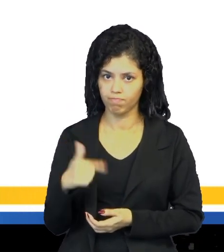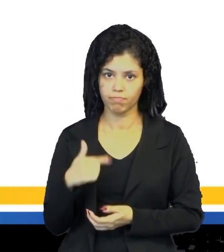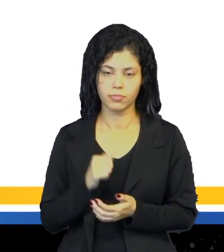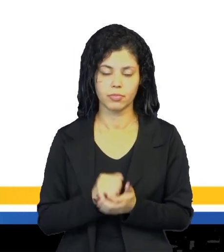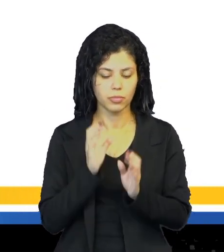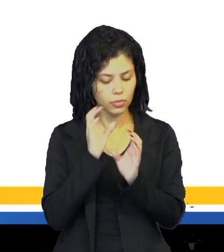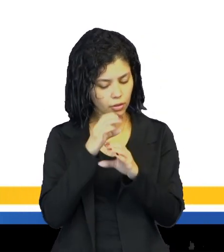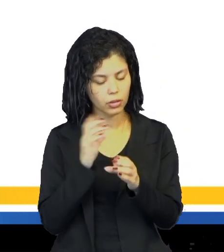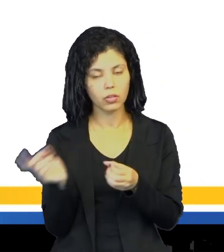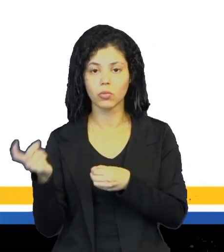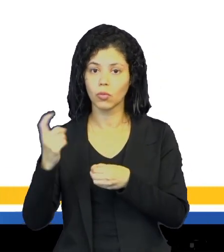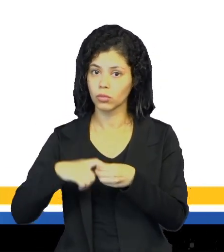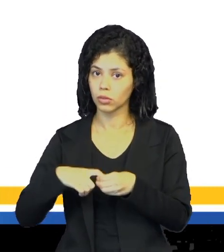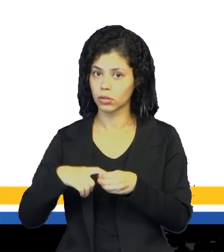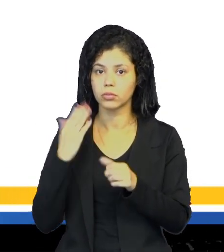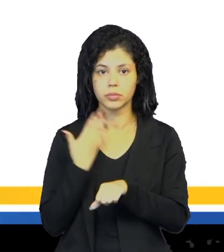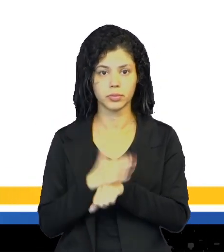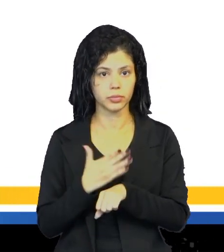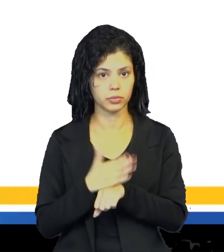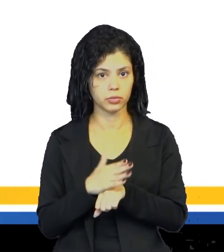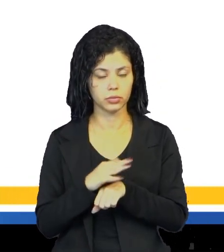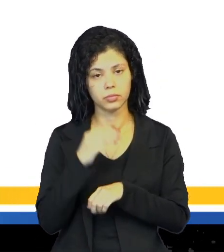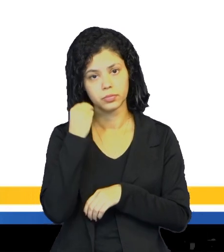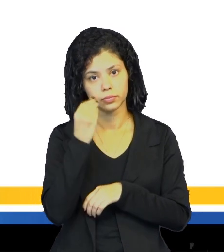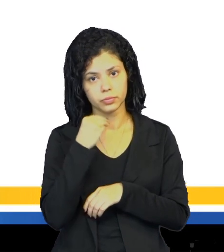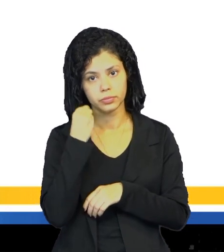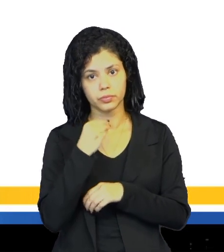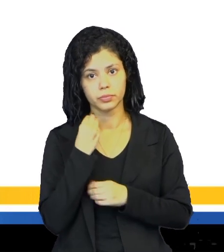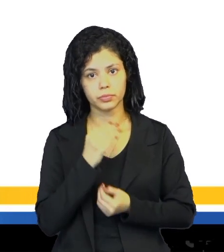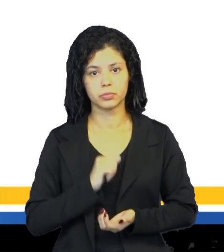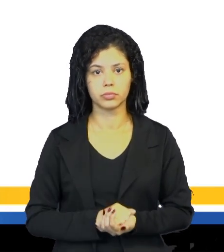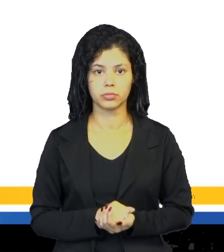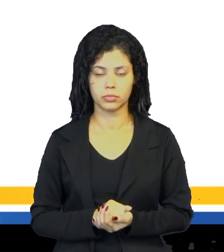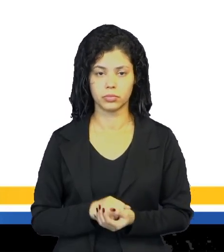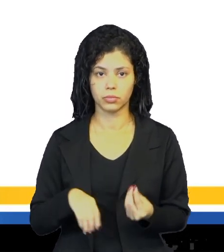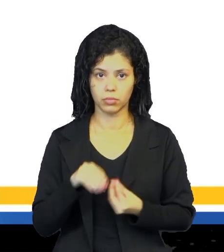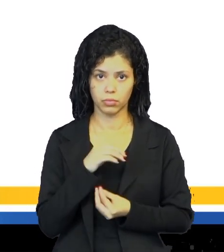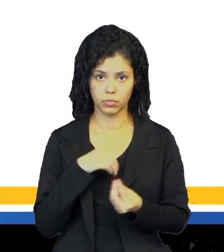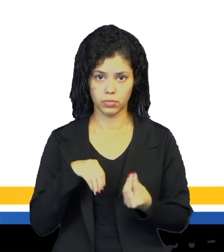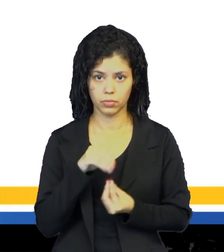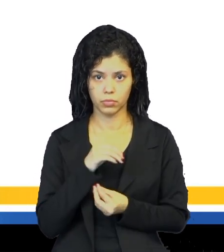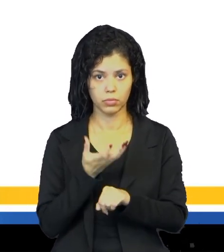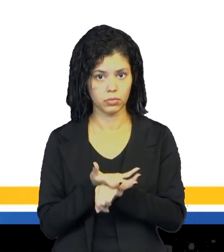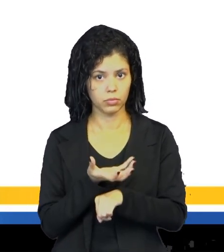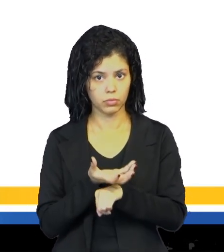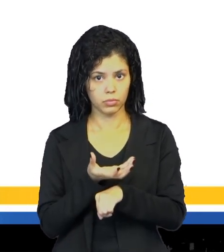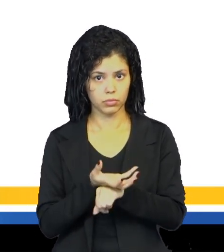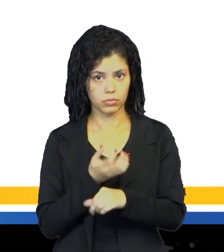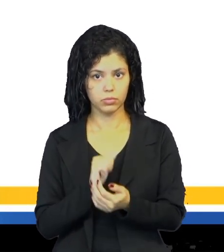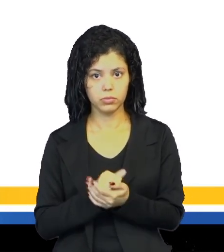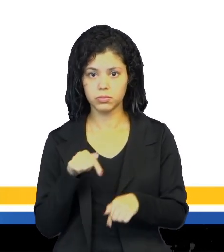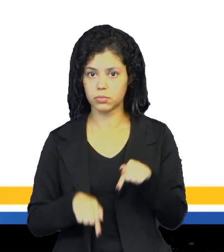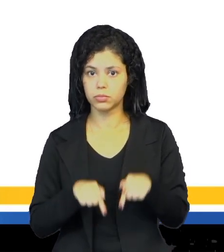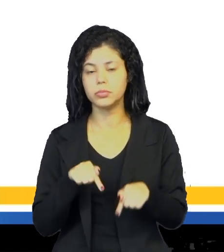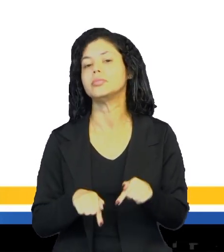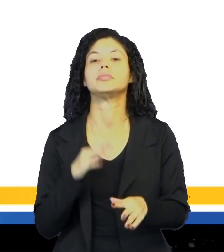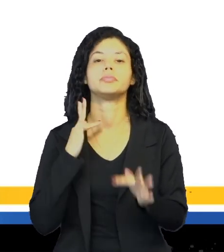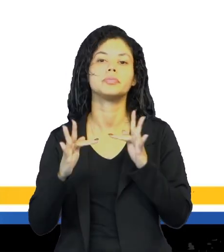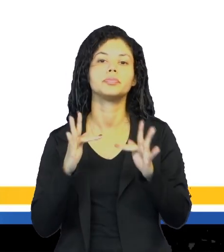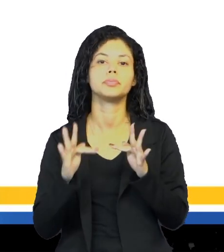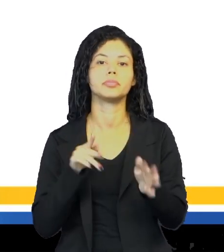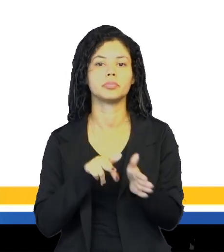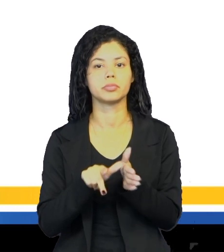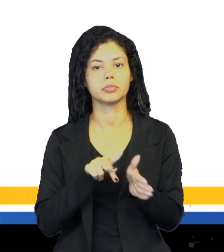laboratório é um espaço voltado para práticas experimentais, né. Envolvida aí nas disciplinas, principalmente de química, física,